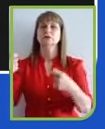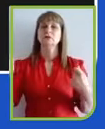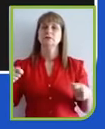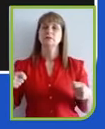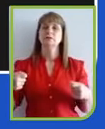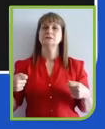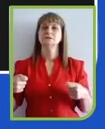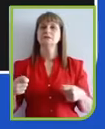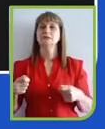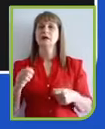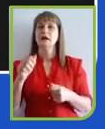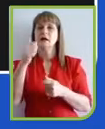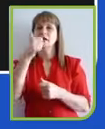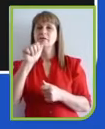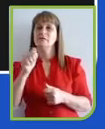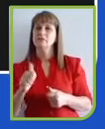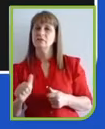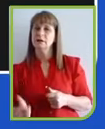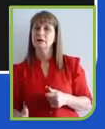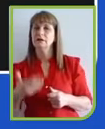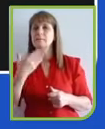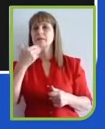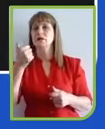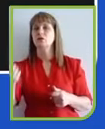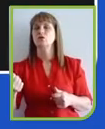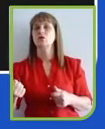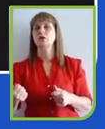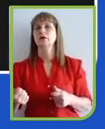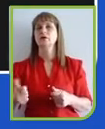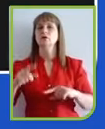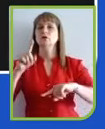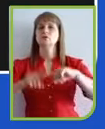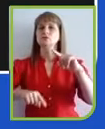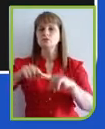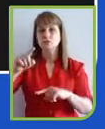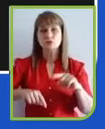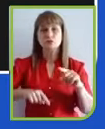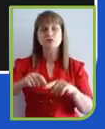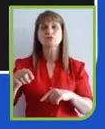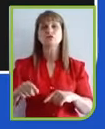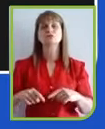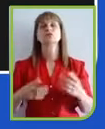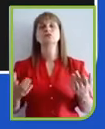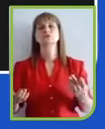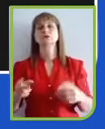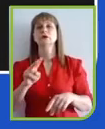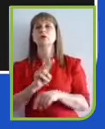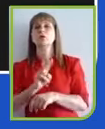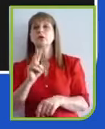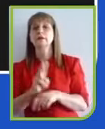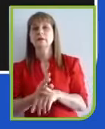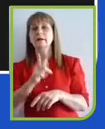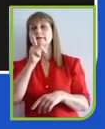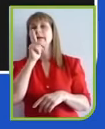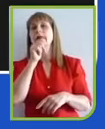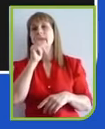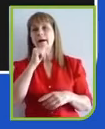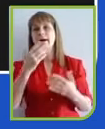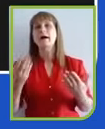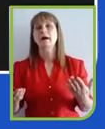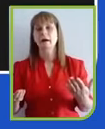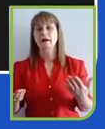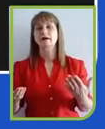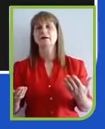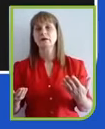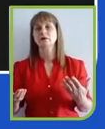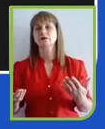ciclo de vida de produtos, usar mais economia circular, tratar a água como uma espécie de novo carbono,